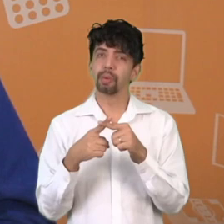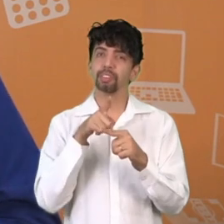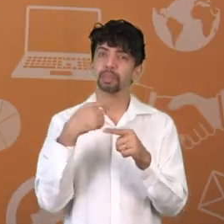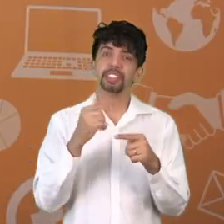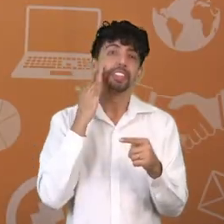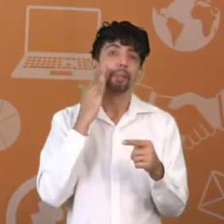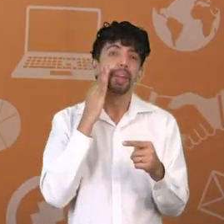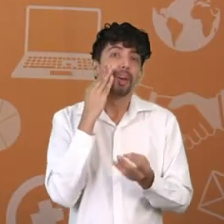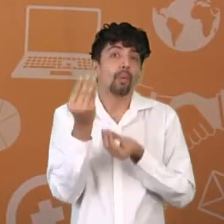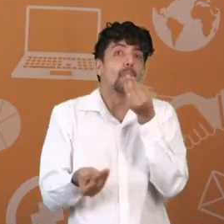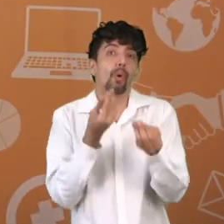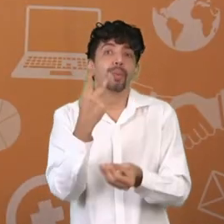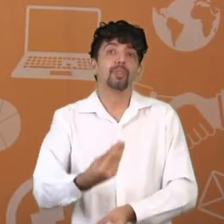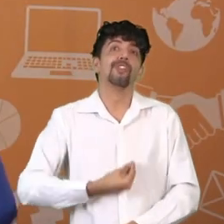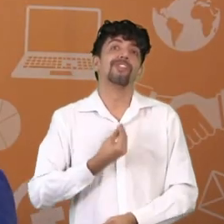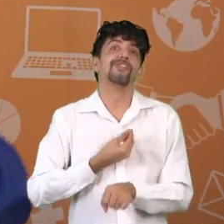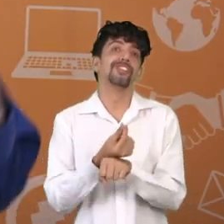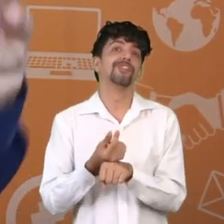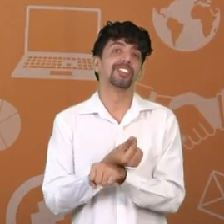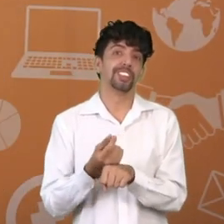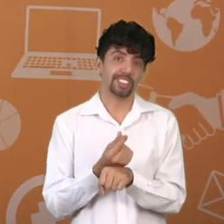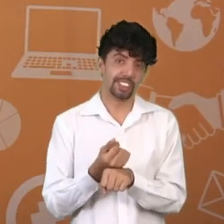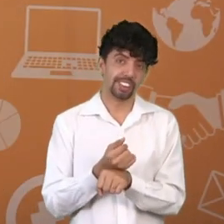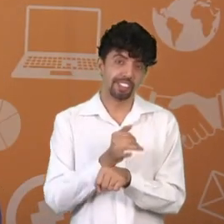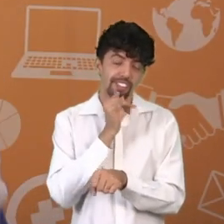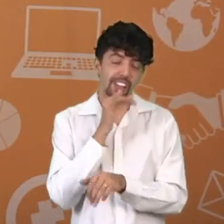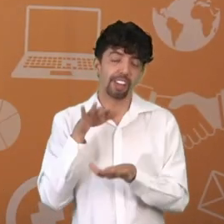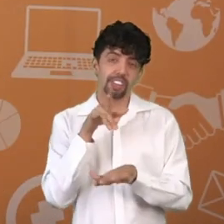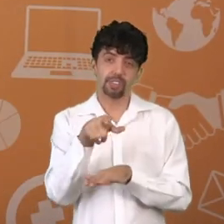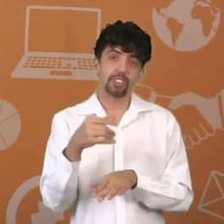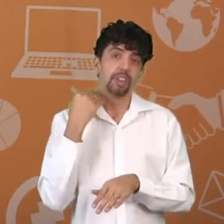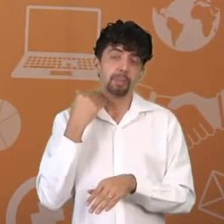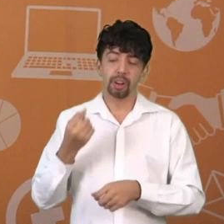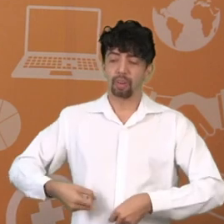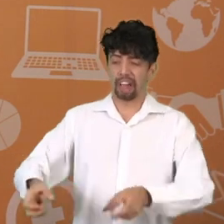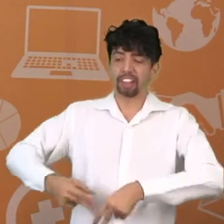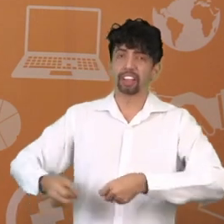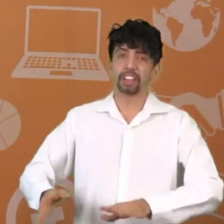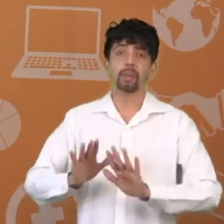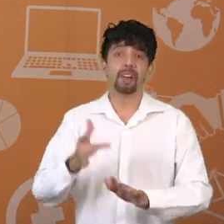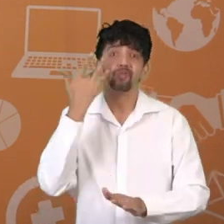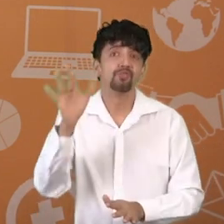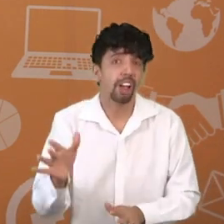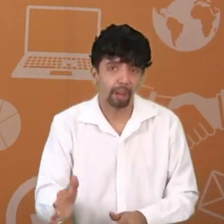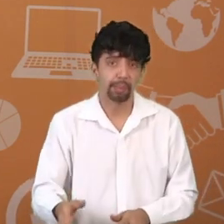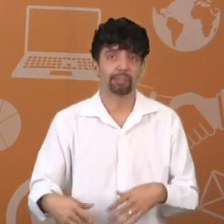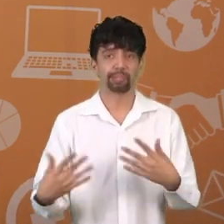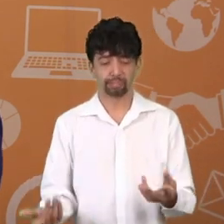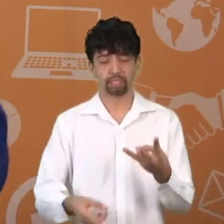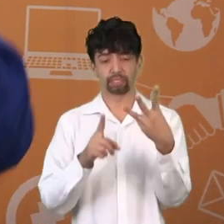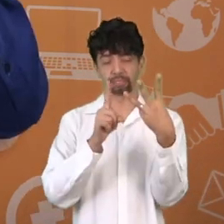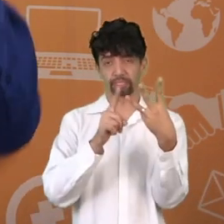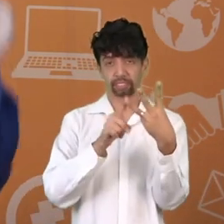encontra. Como esse dinheiro está saindo das suas mãos, do seu banco e você não sabe para onde. Essa é a finalidade. O terceiro